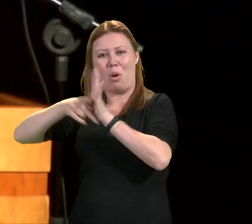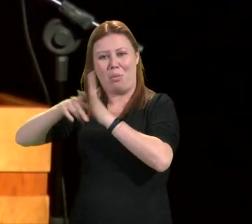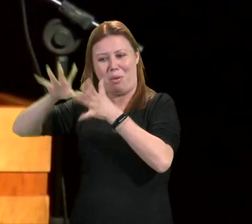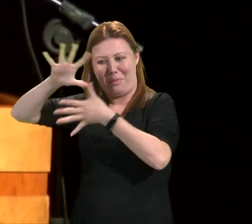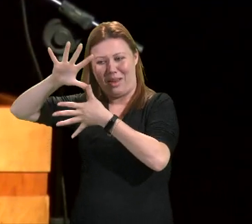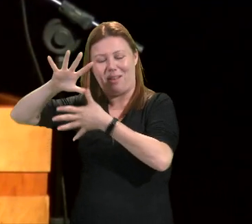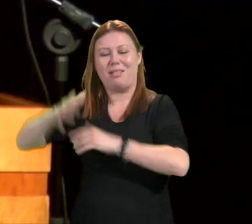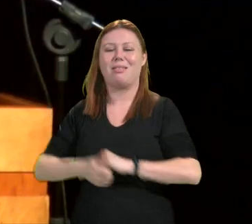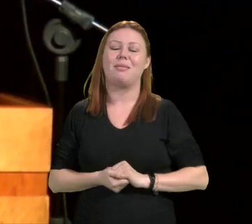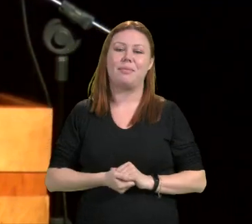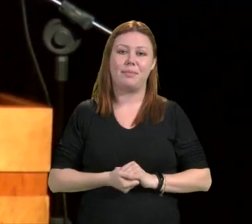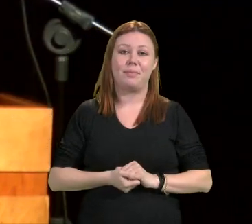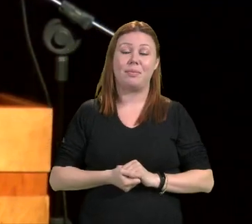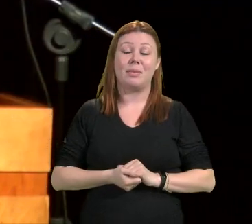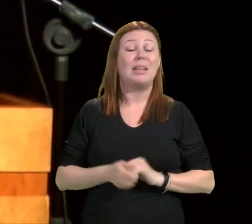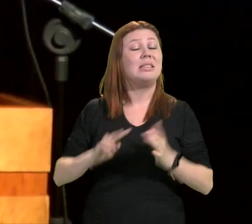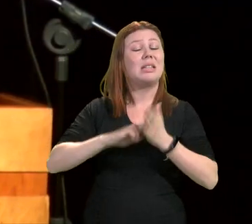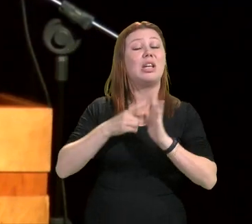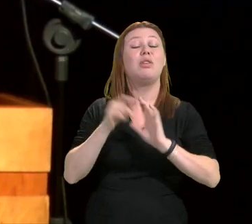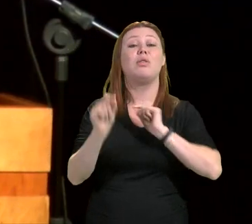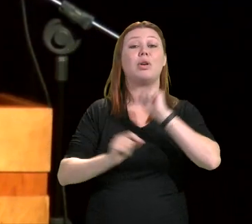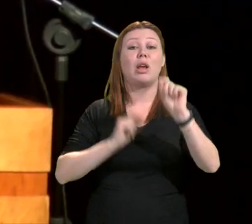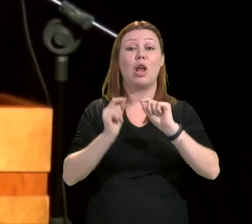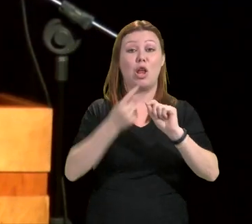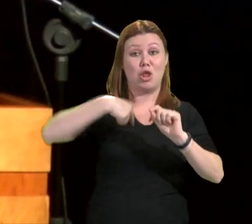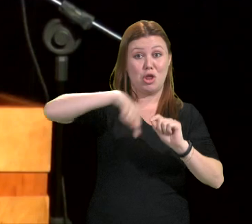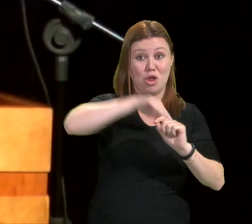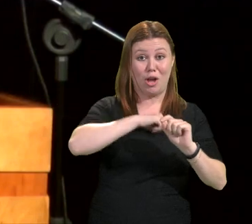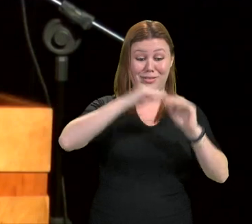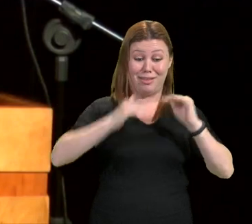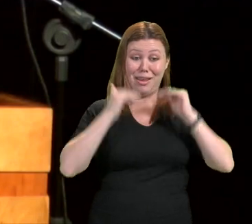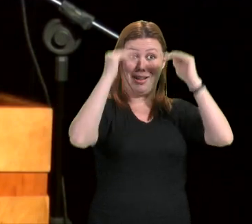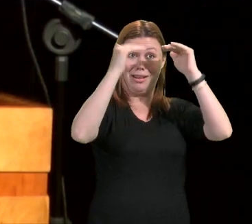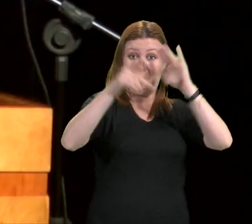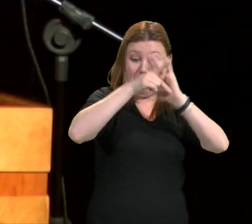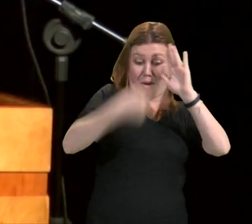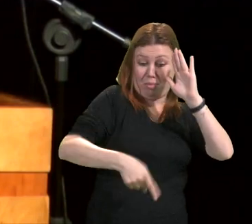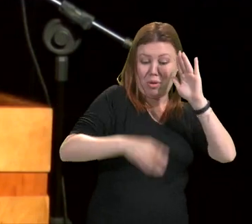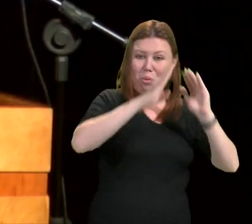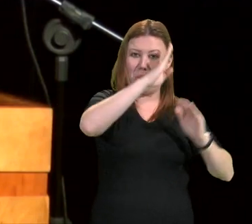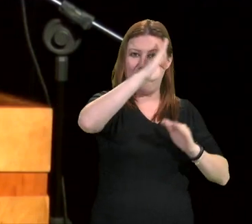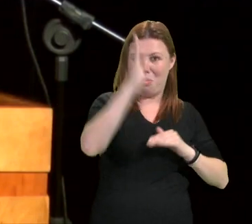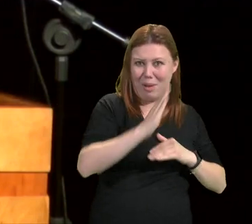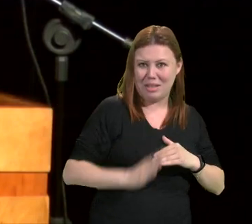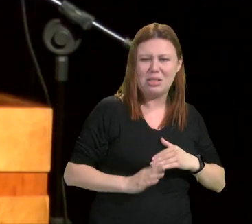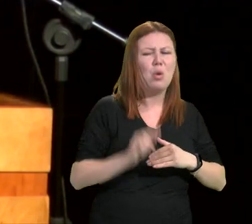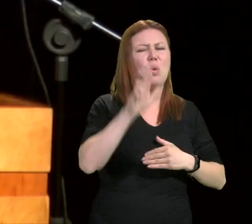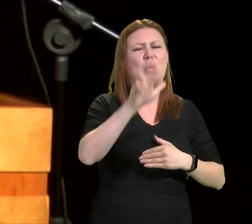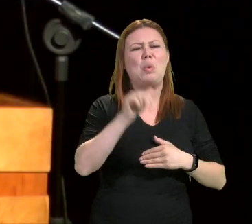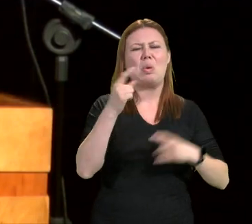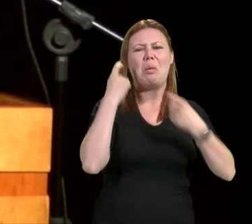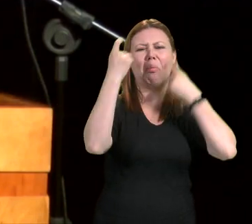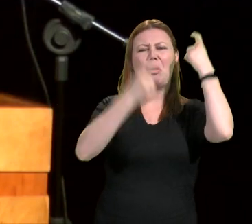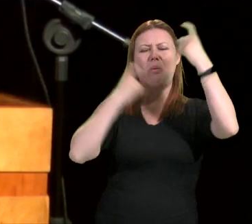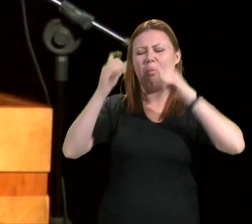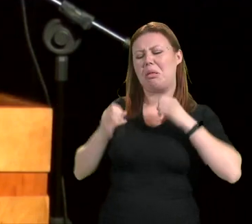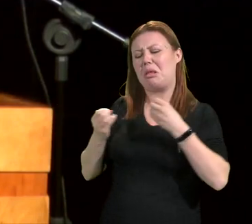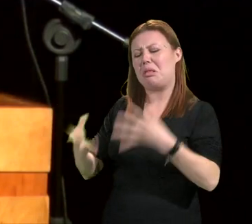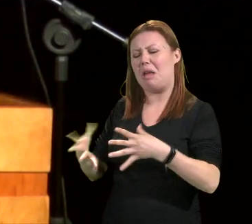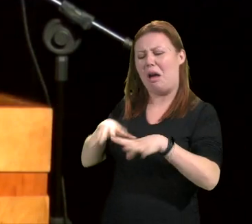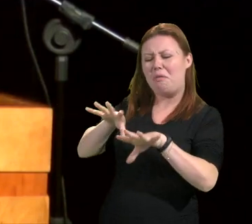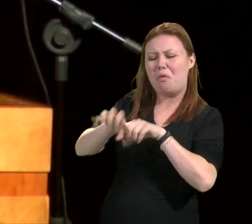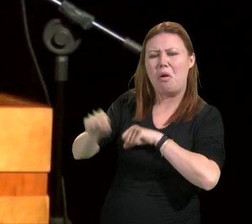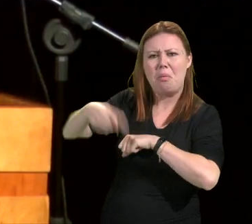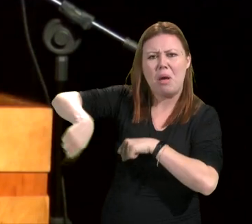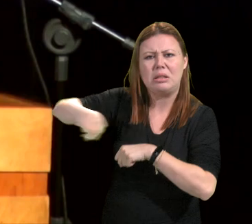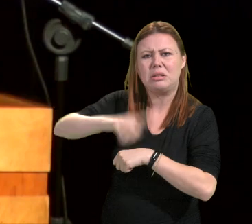Portanto, as nossas elites no Brasil nunca estiveram preocupadas com a formação da cidadania e